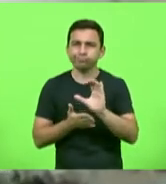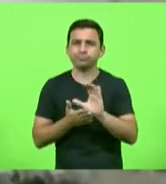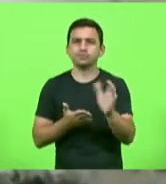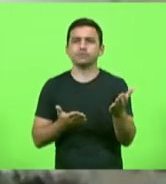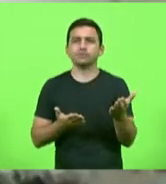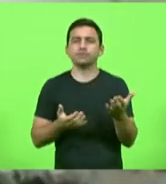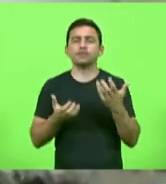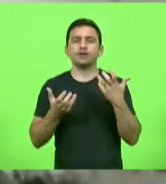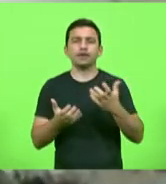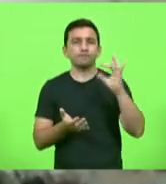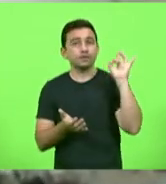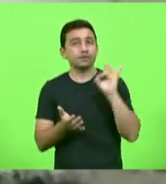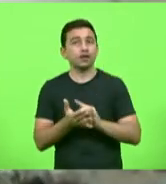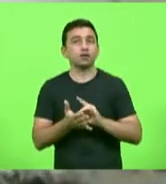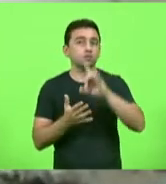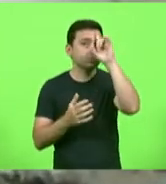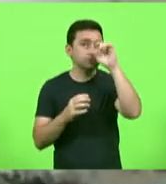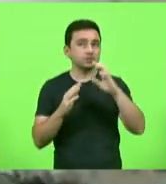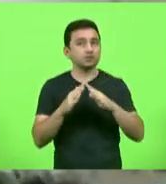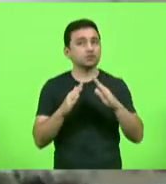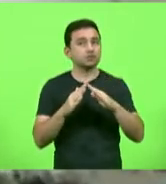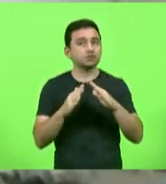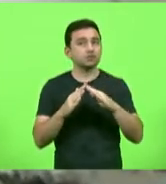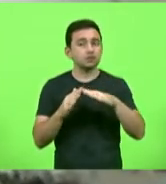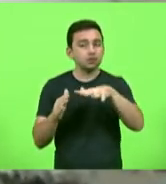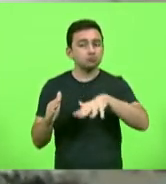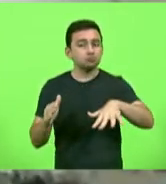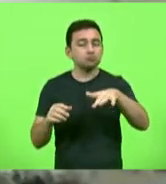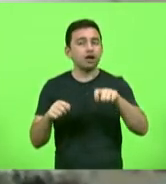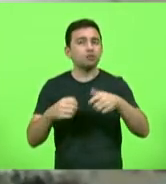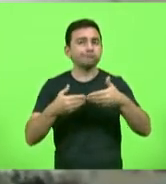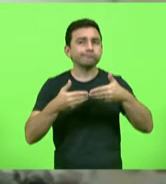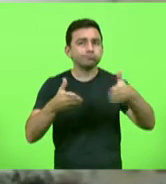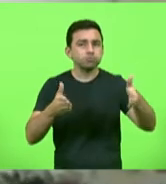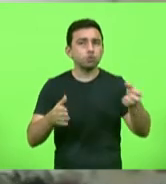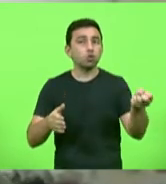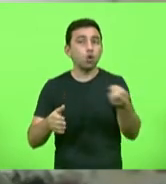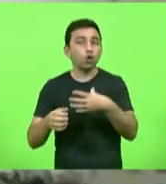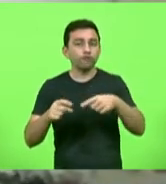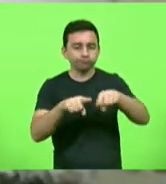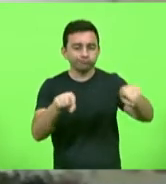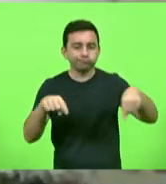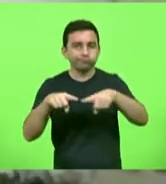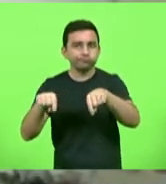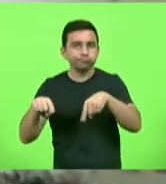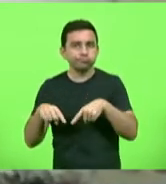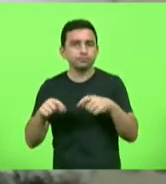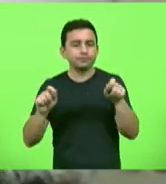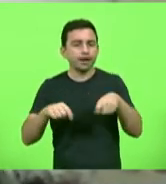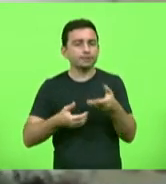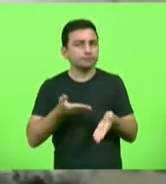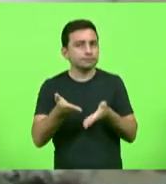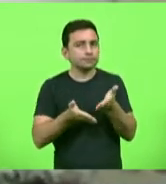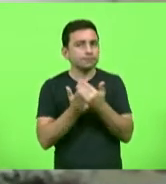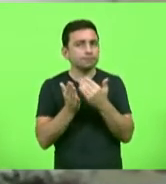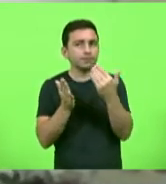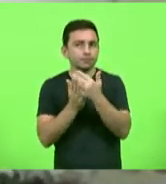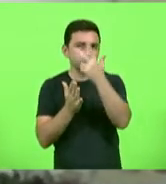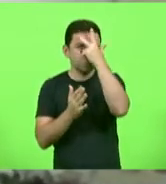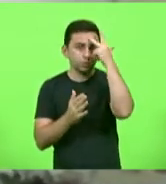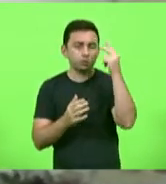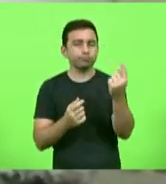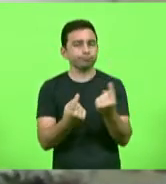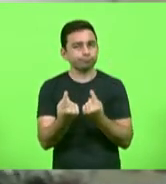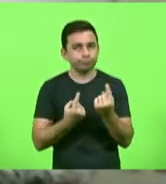de fato o hospital pudesse abrir novas alas e atender mais pacientes quero agradecer